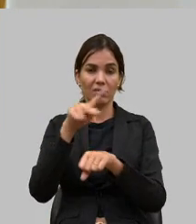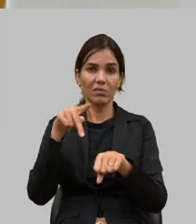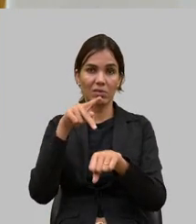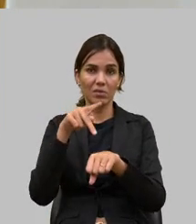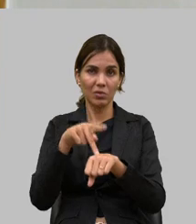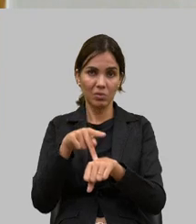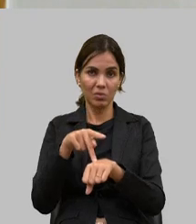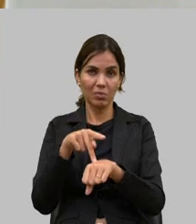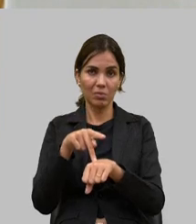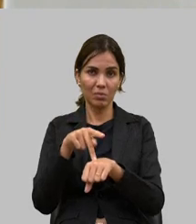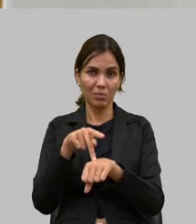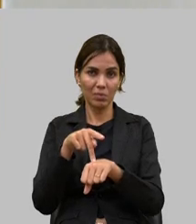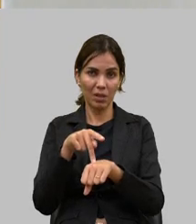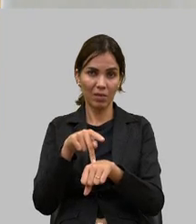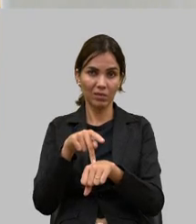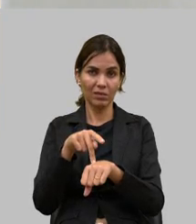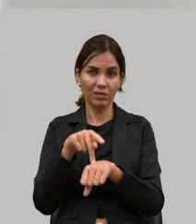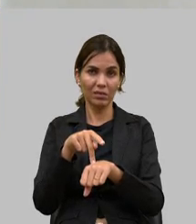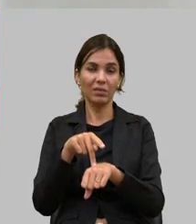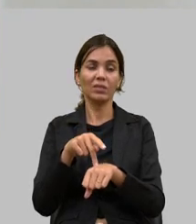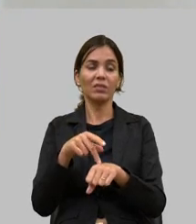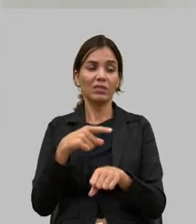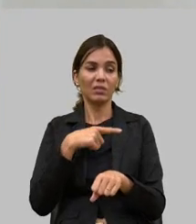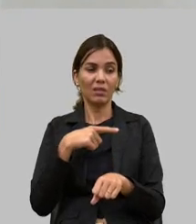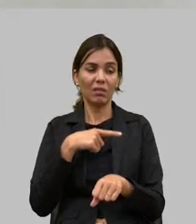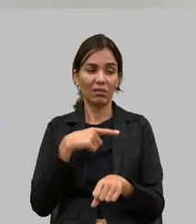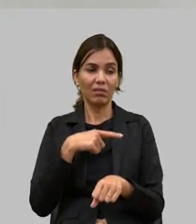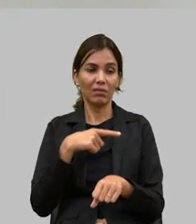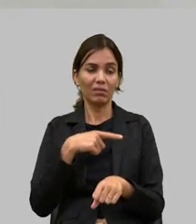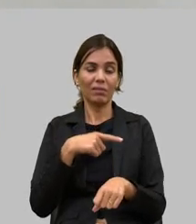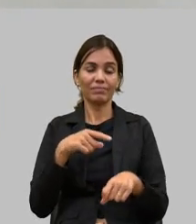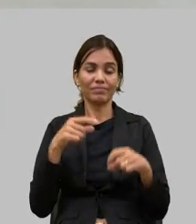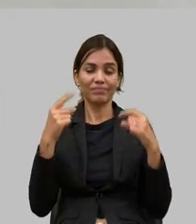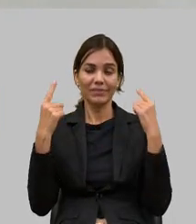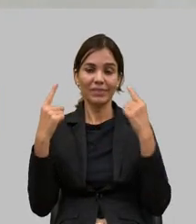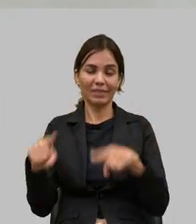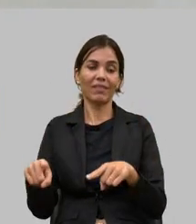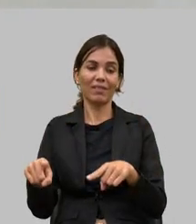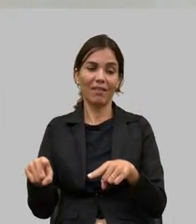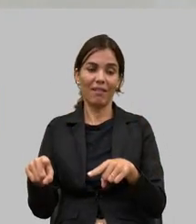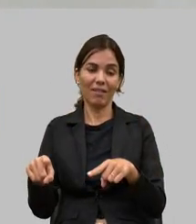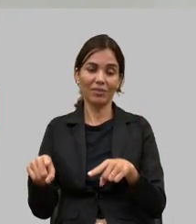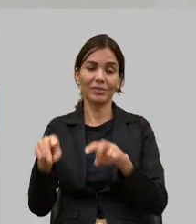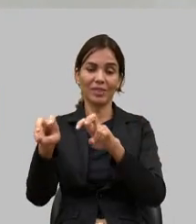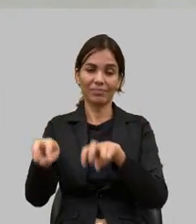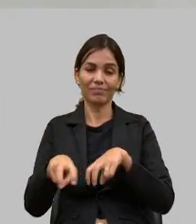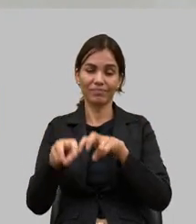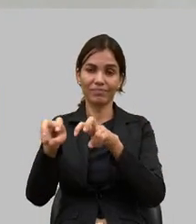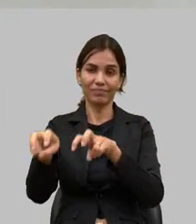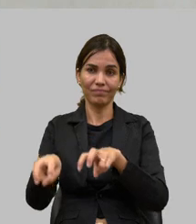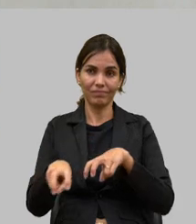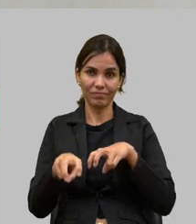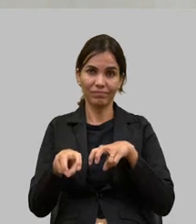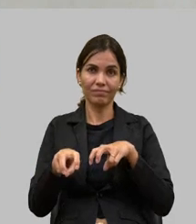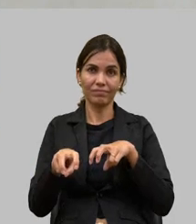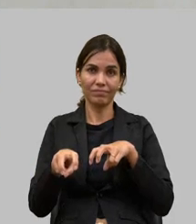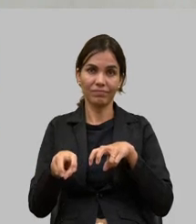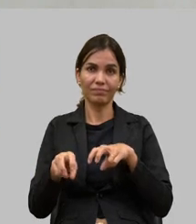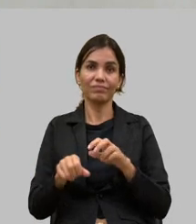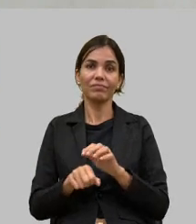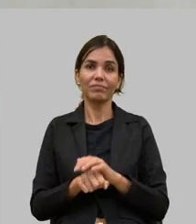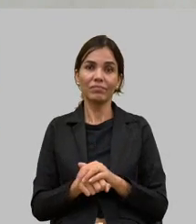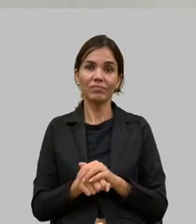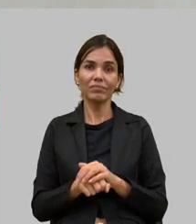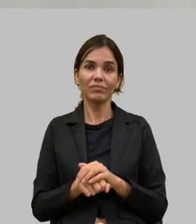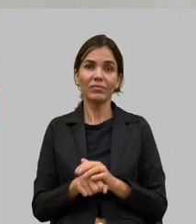atacar o nosso agronegócio então nós não estamos sendo atacados de forma surpreendente nós